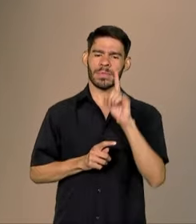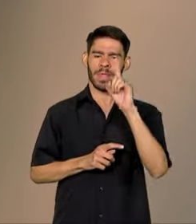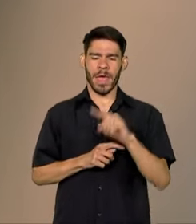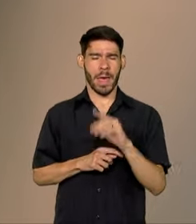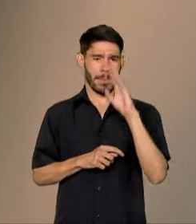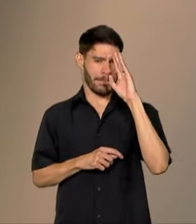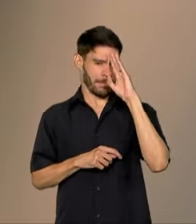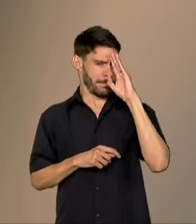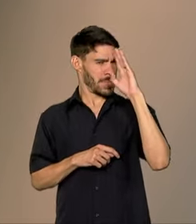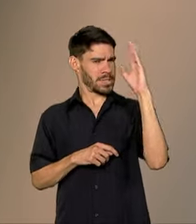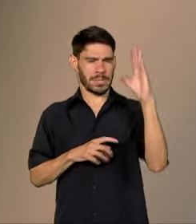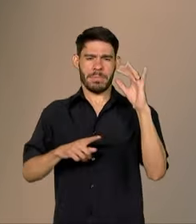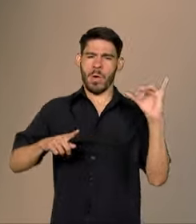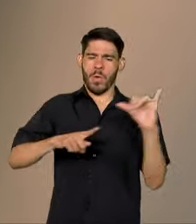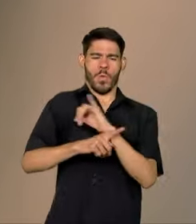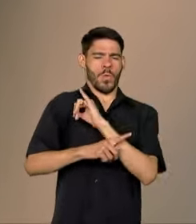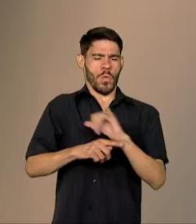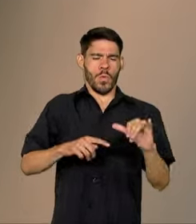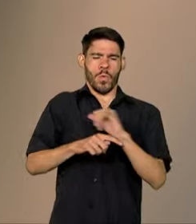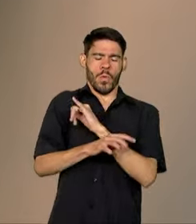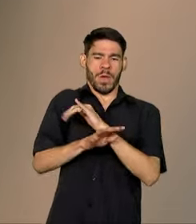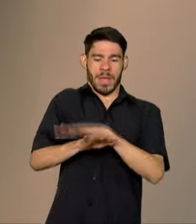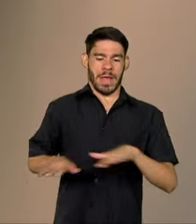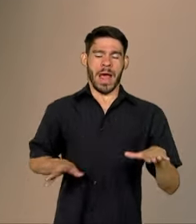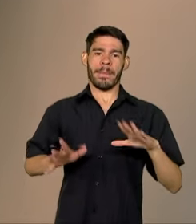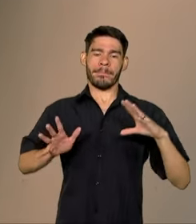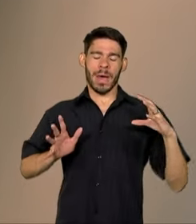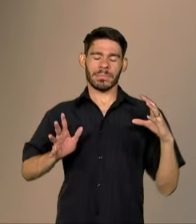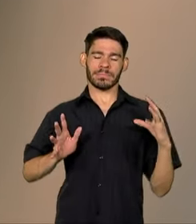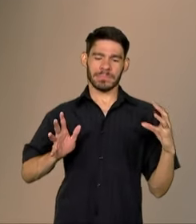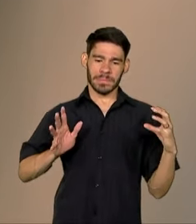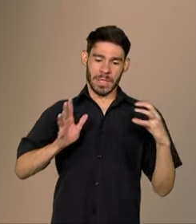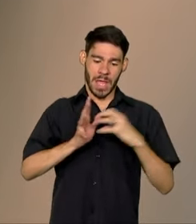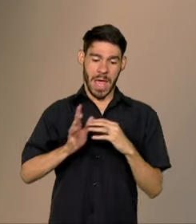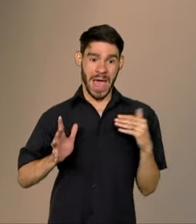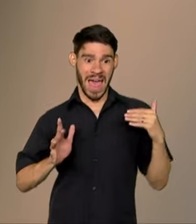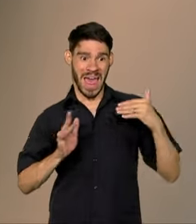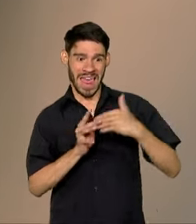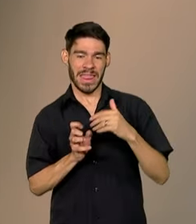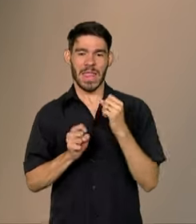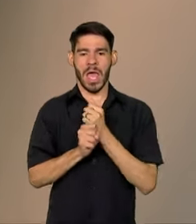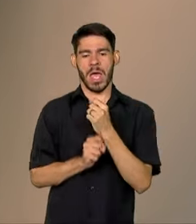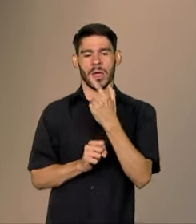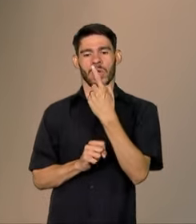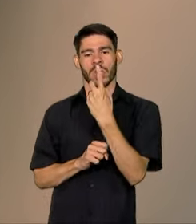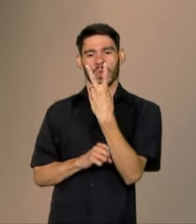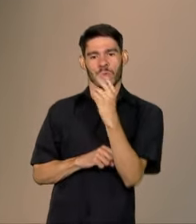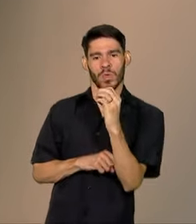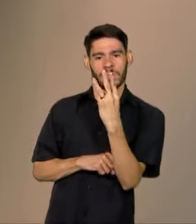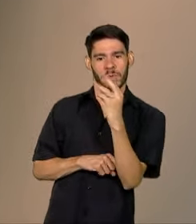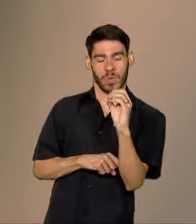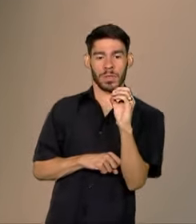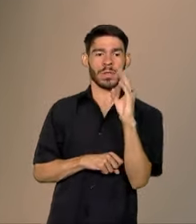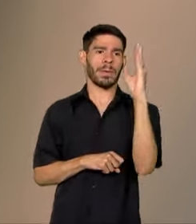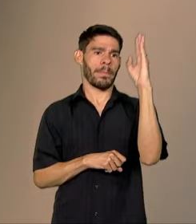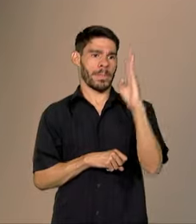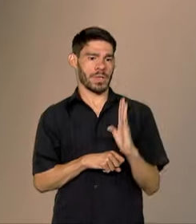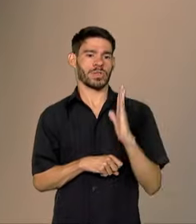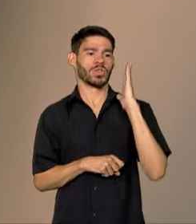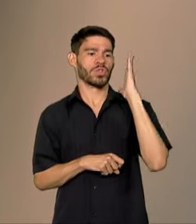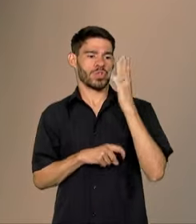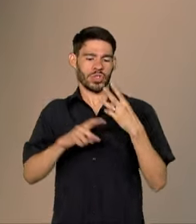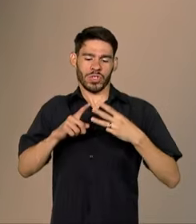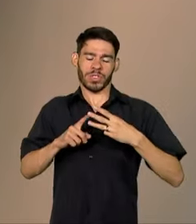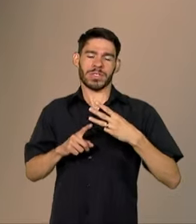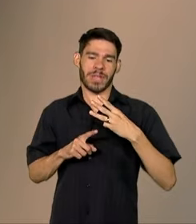grande passo e uma estratégia na eliminação do HIV até o ano 2030. O Brasil atingiu já um desses